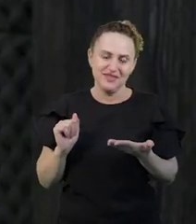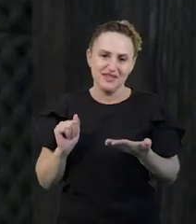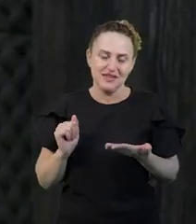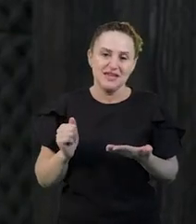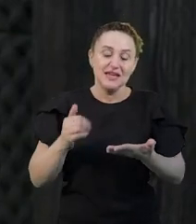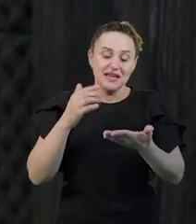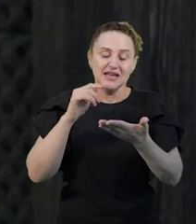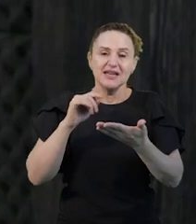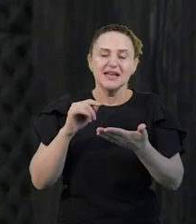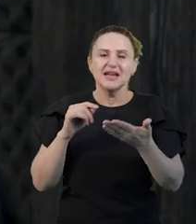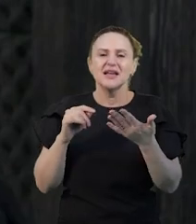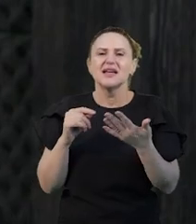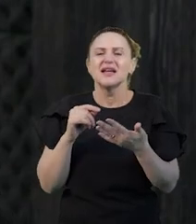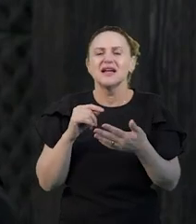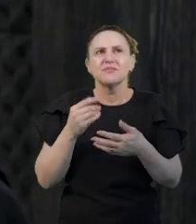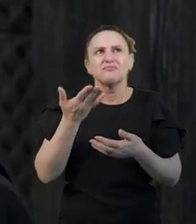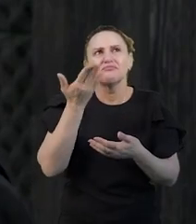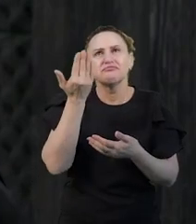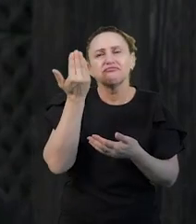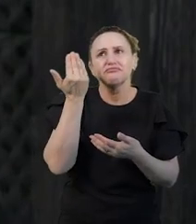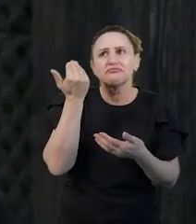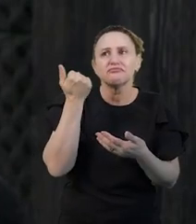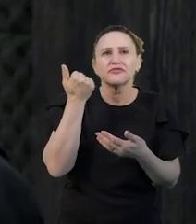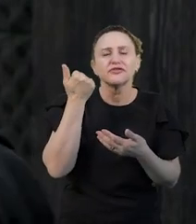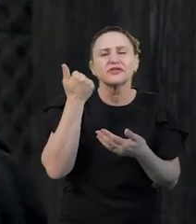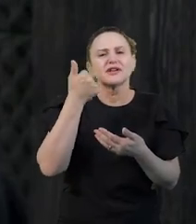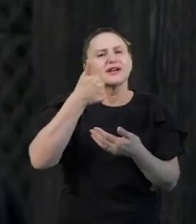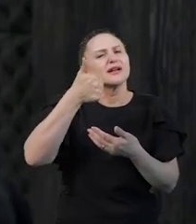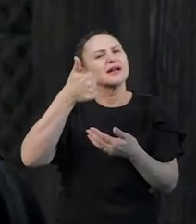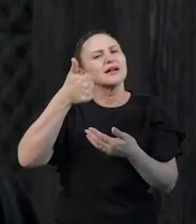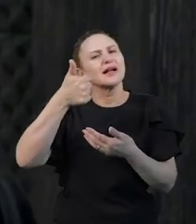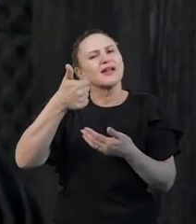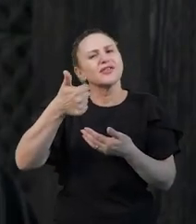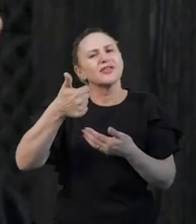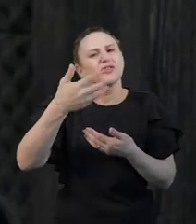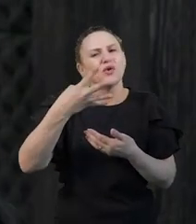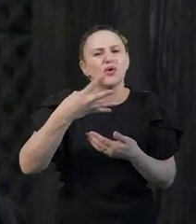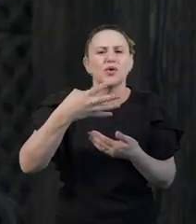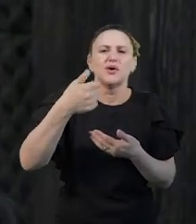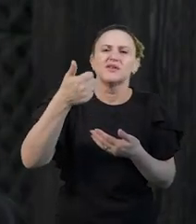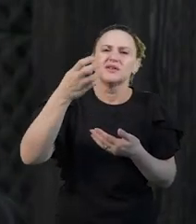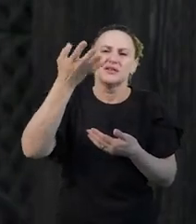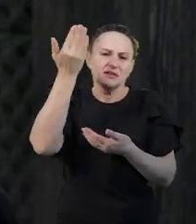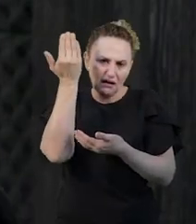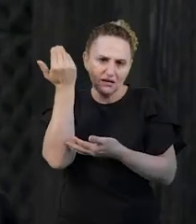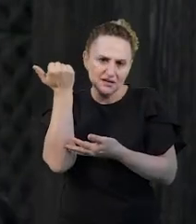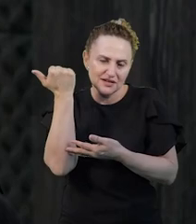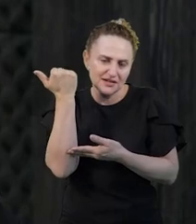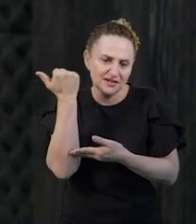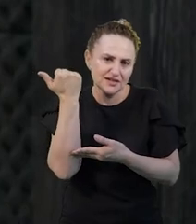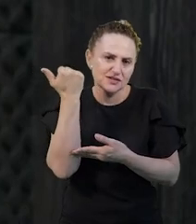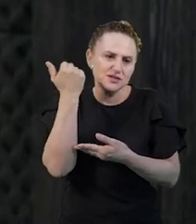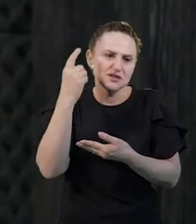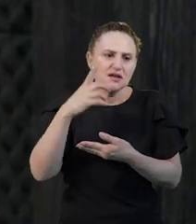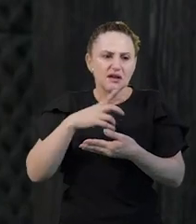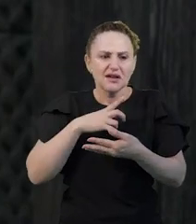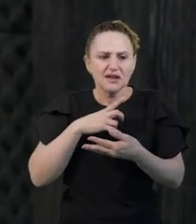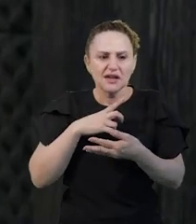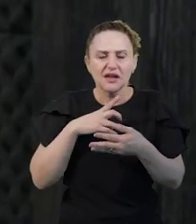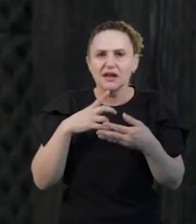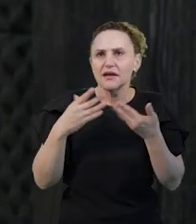até 14, 15 anos, ainda há um bom espaço para a construção das coisas, da formação, enfim.